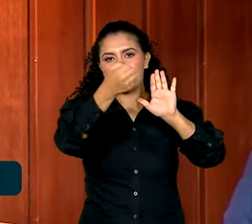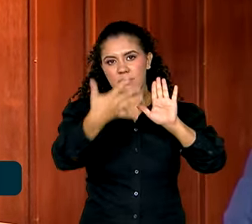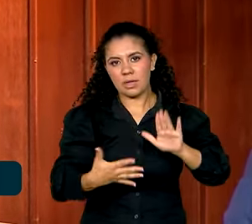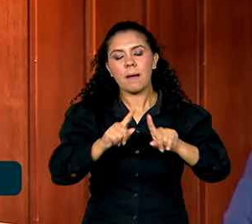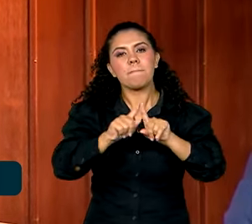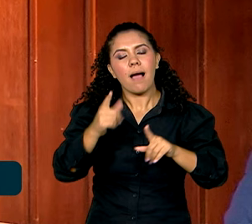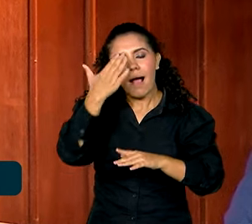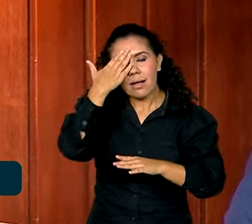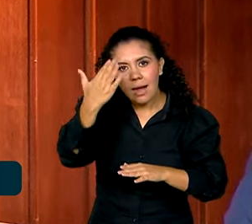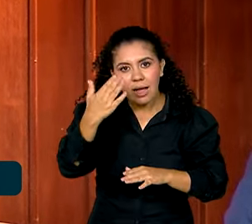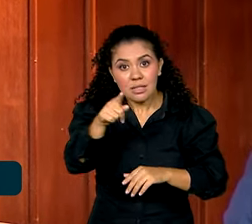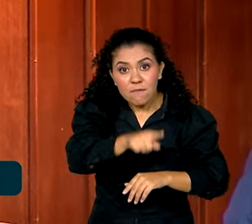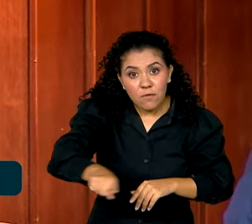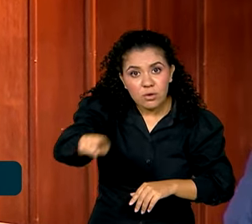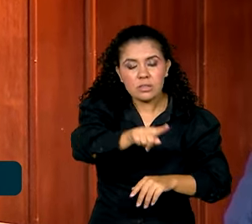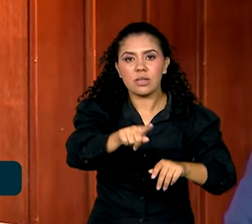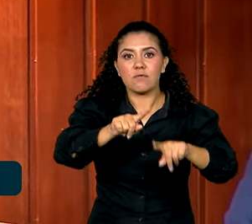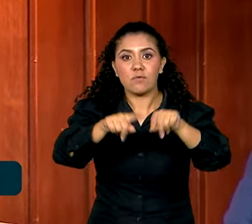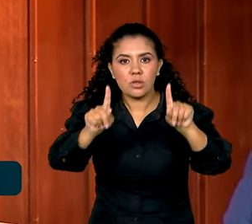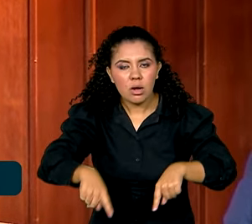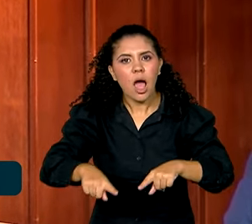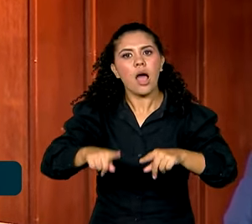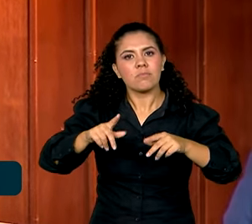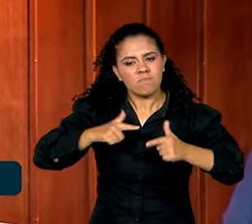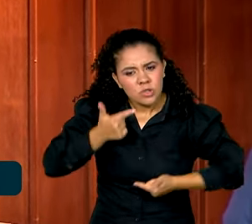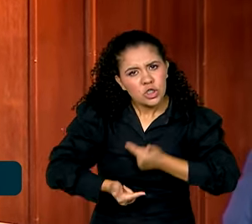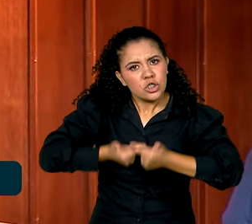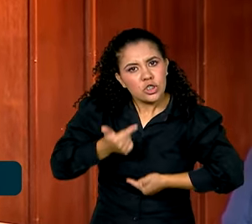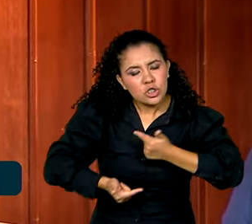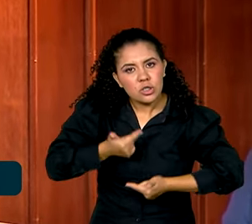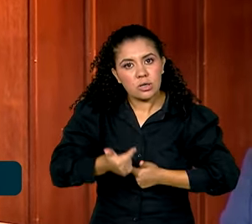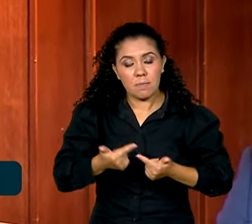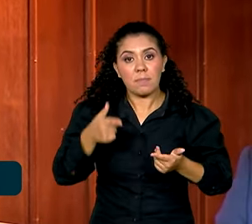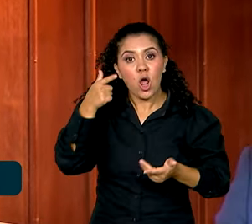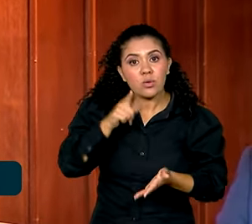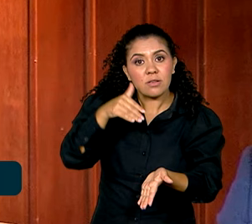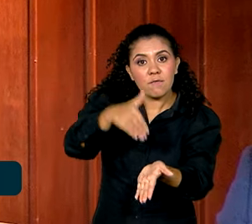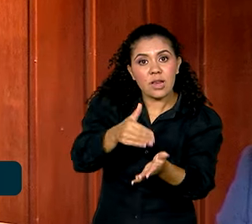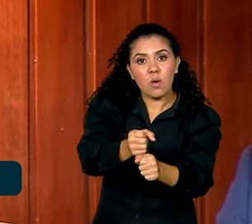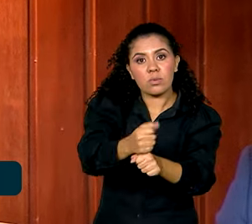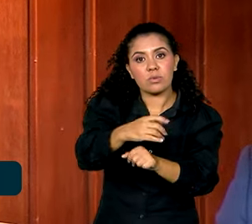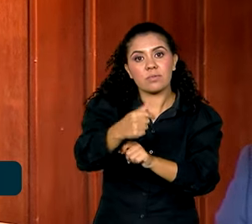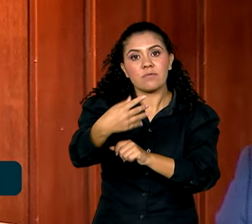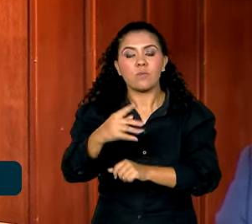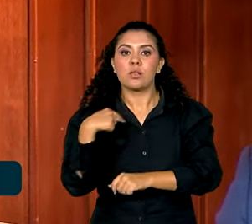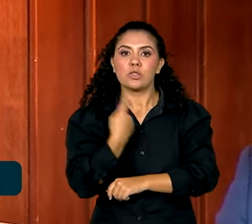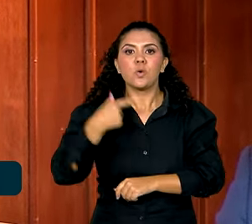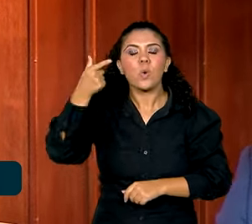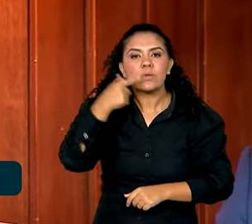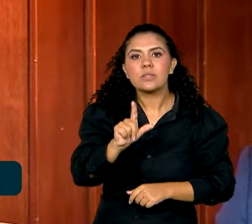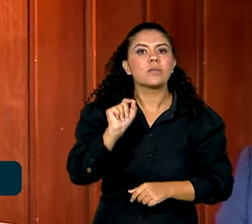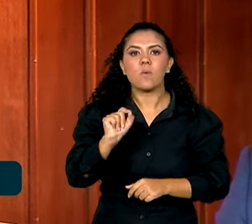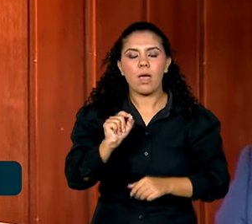vocês desenvolvem e que vocês vão continuar desenvolvendo, para que ao final desse ano, de 2024, a gente chegue ao prazo de concessão